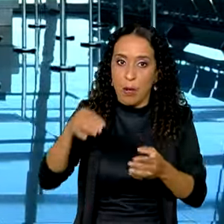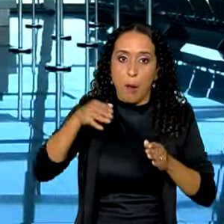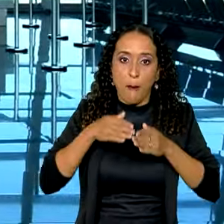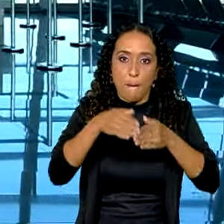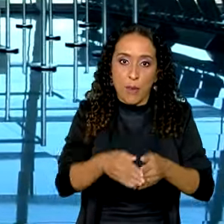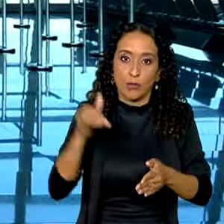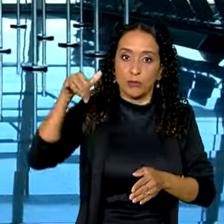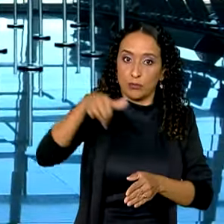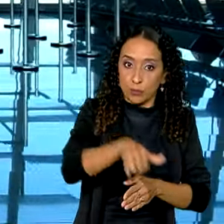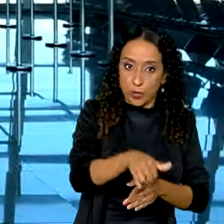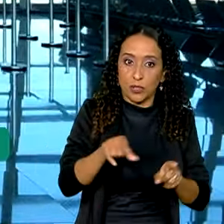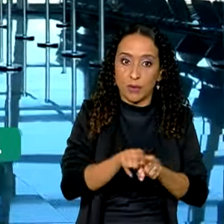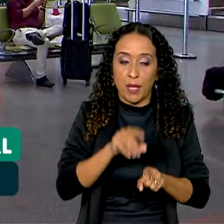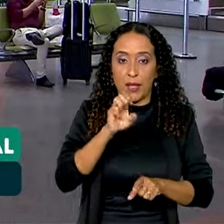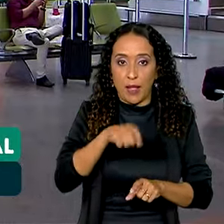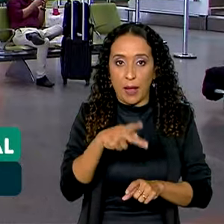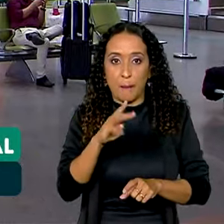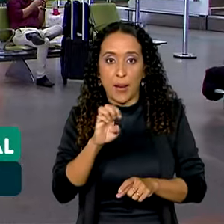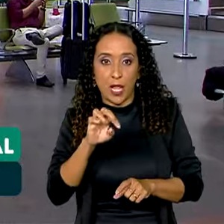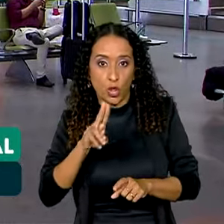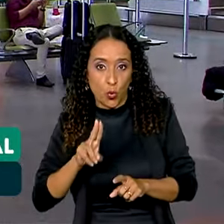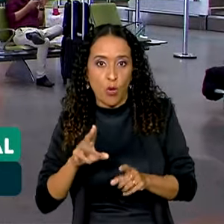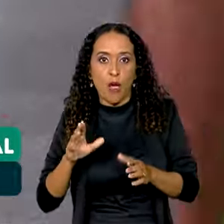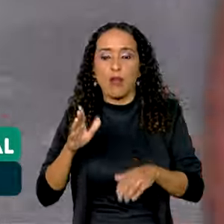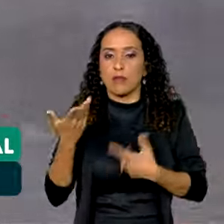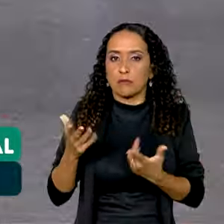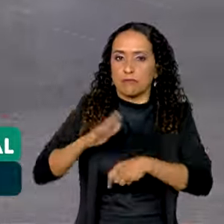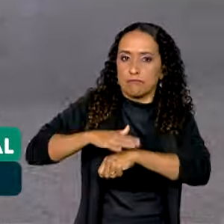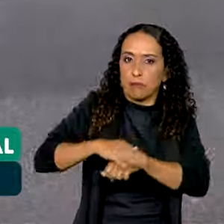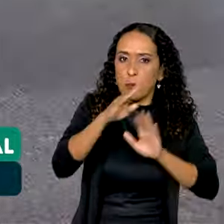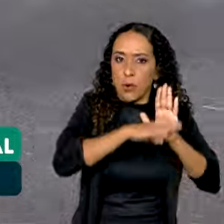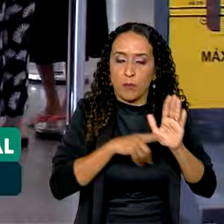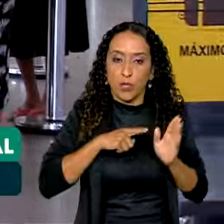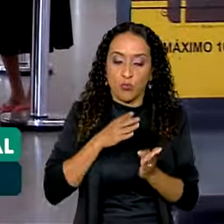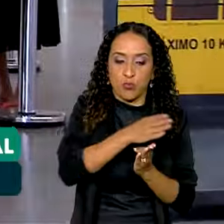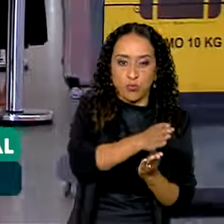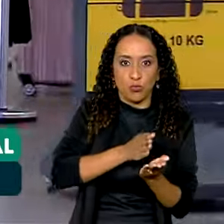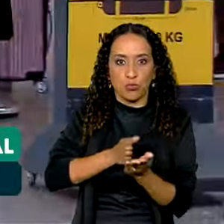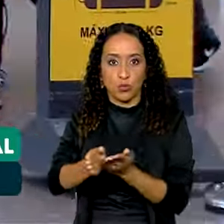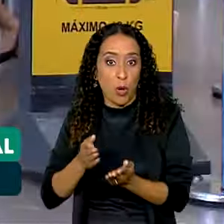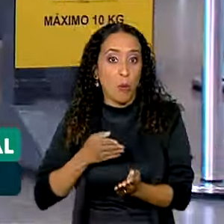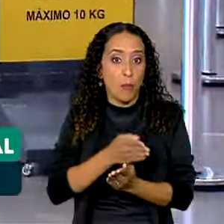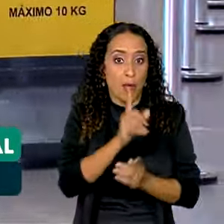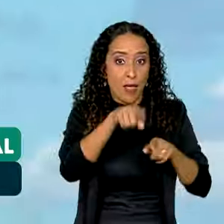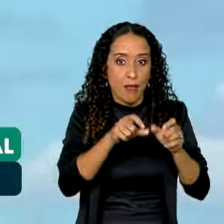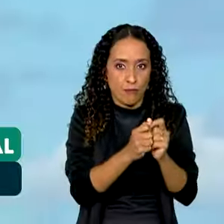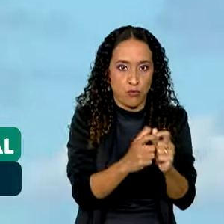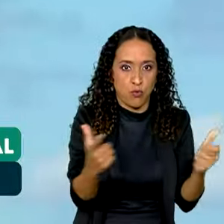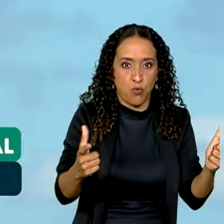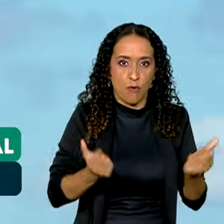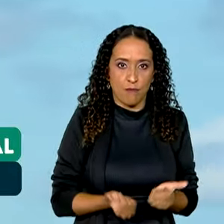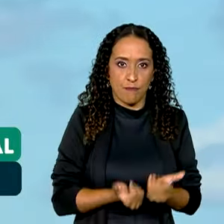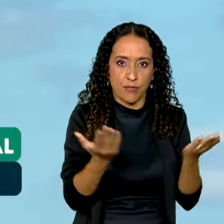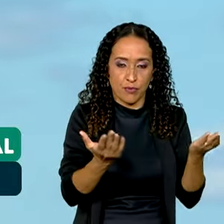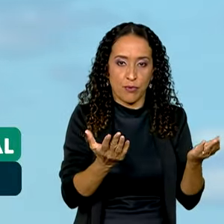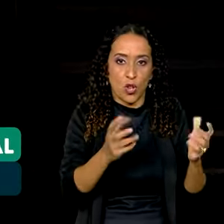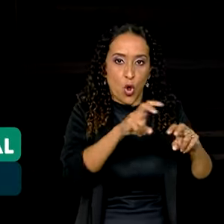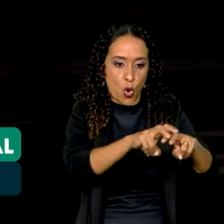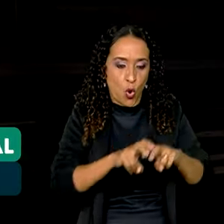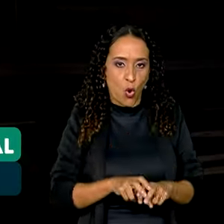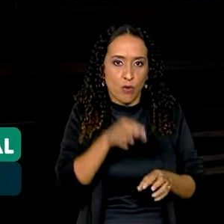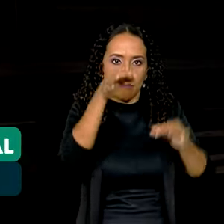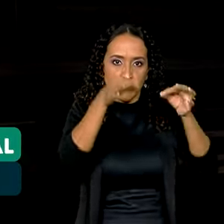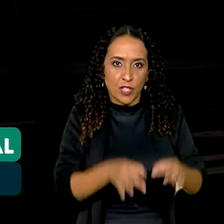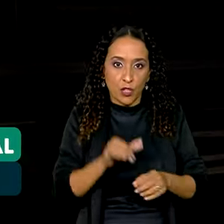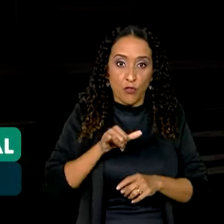Portos e Aeroportos e a Embratur. As ações do programa terão dois eixos. O primeiro é a ampliação da oferta de assentos regulares